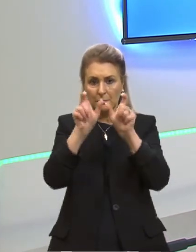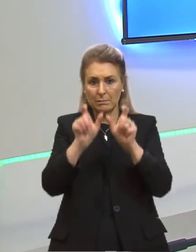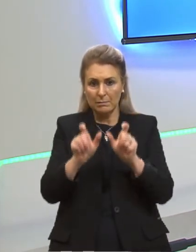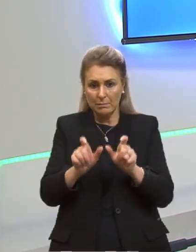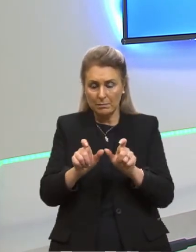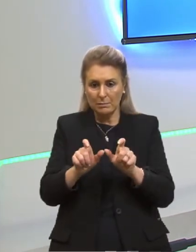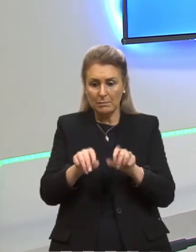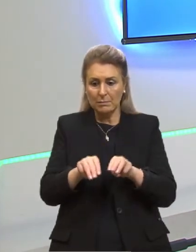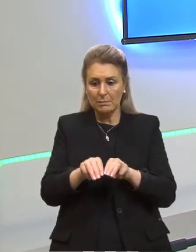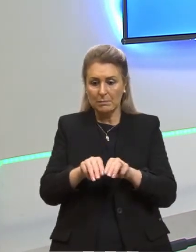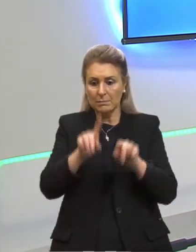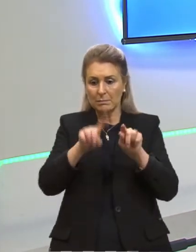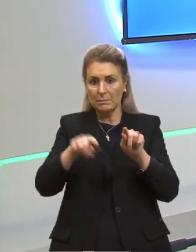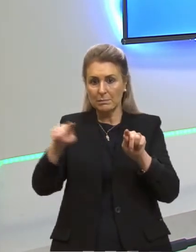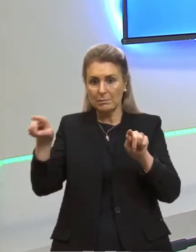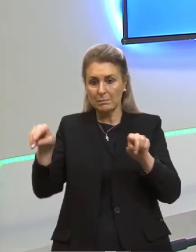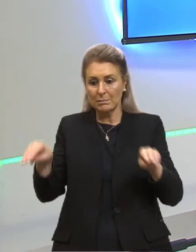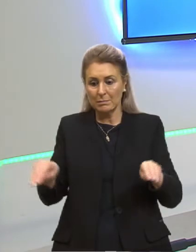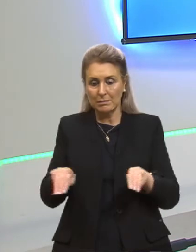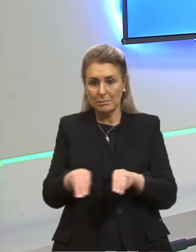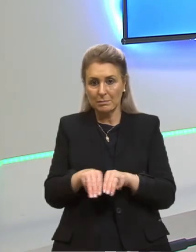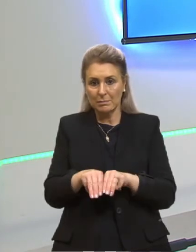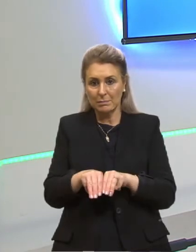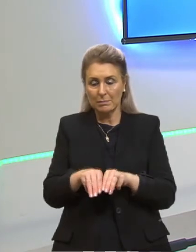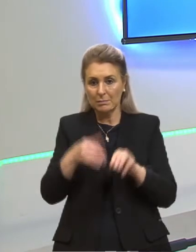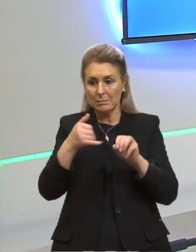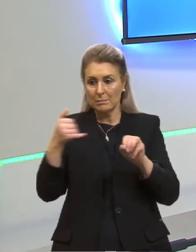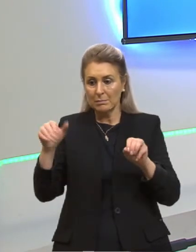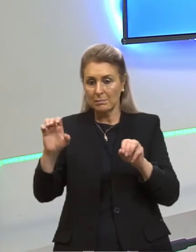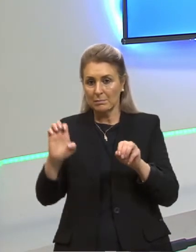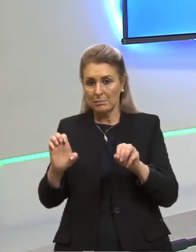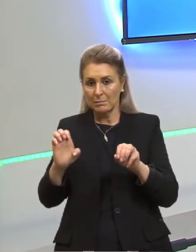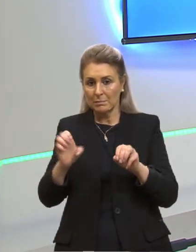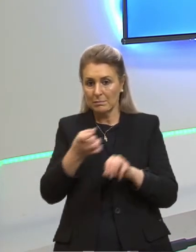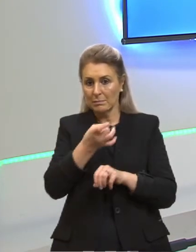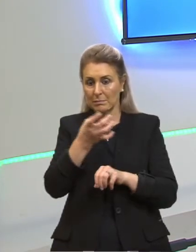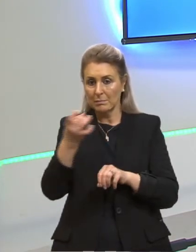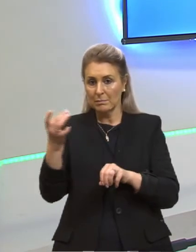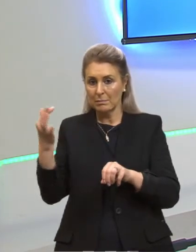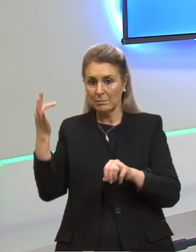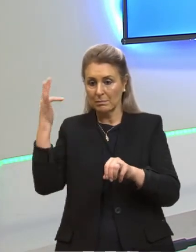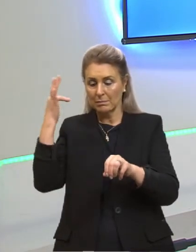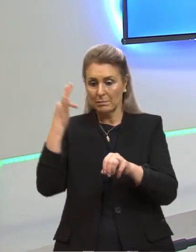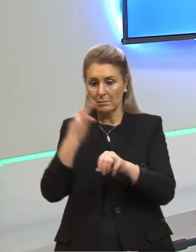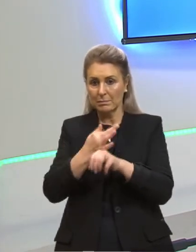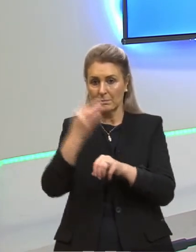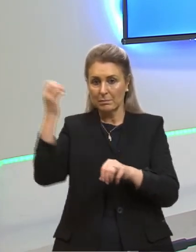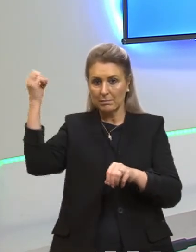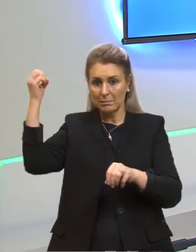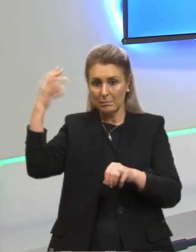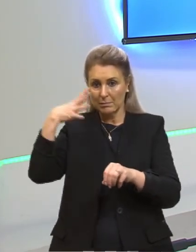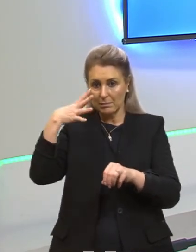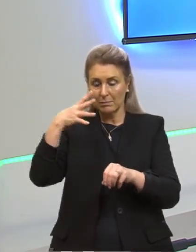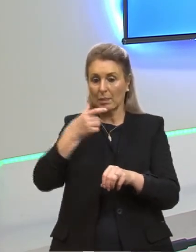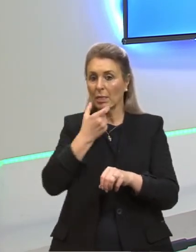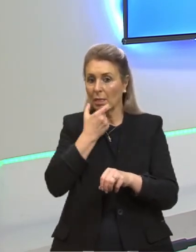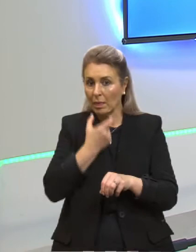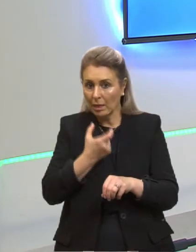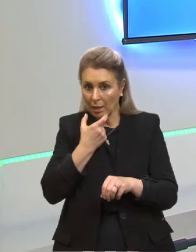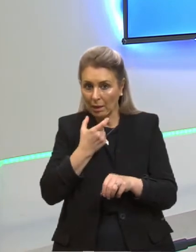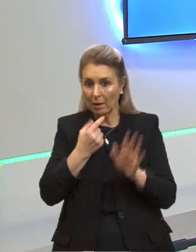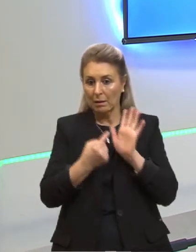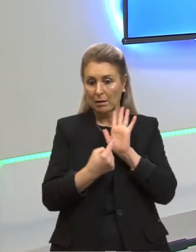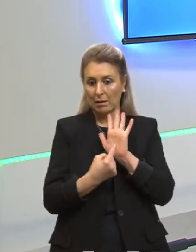onda, certo? Isso chamado a energia E de cada fóton, e aí o Einstein que dá um nome para